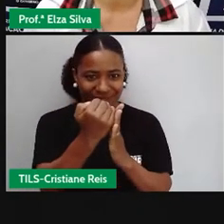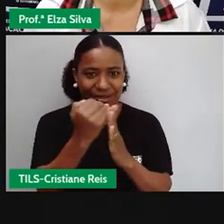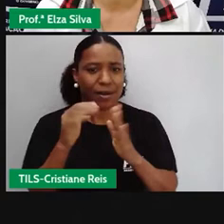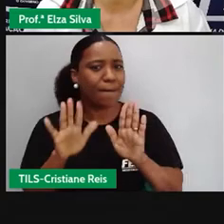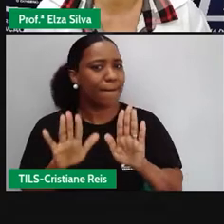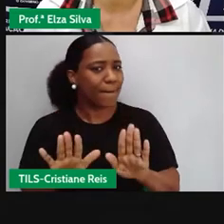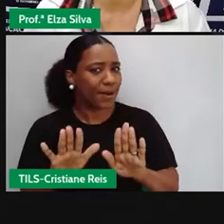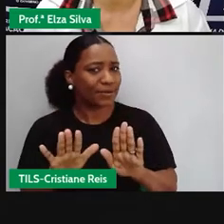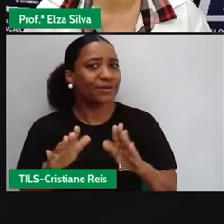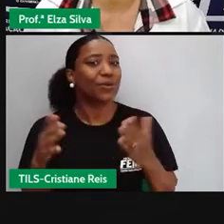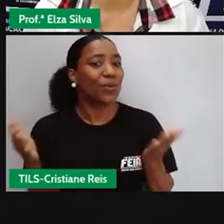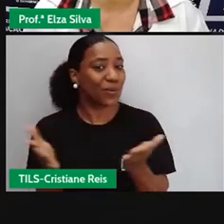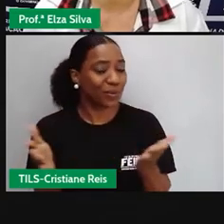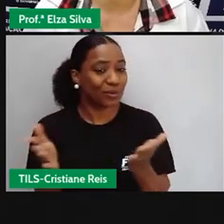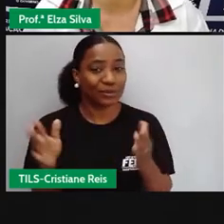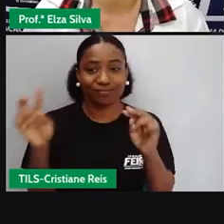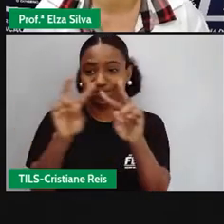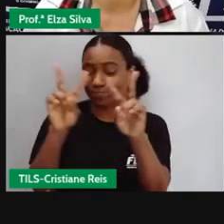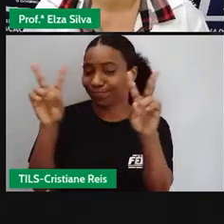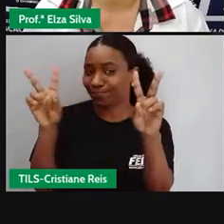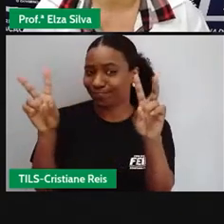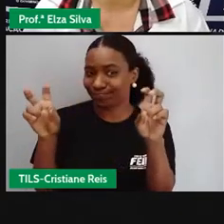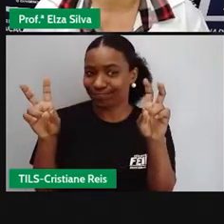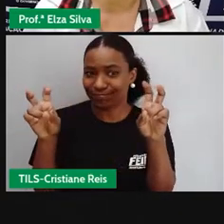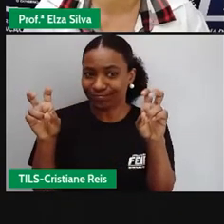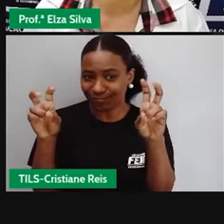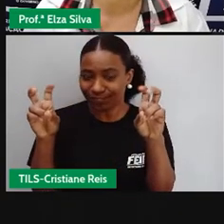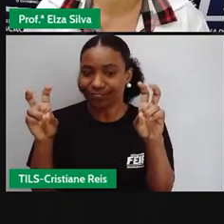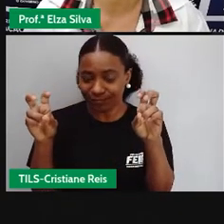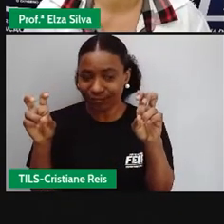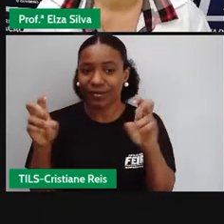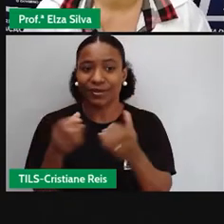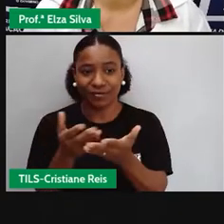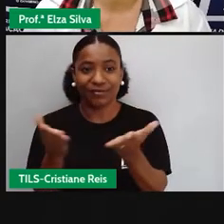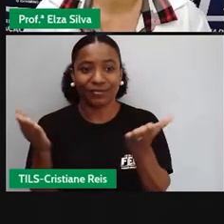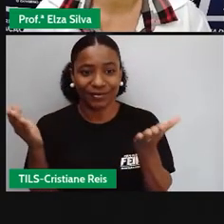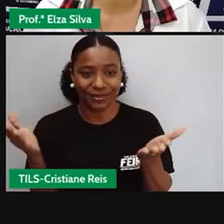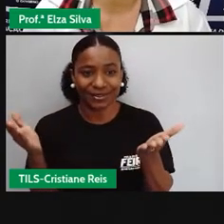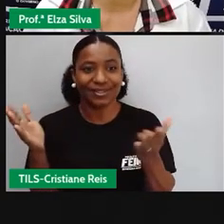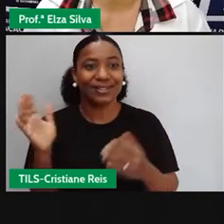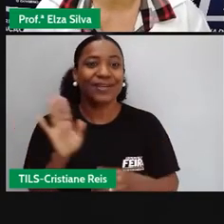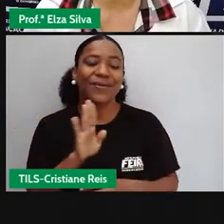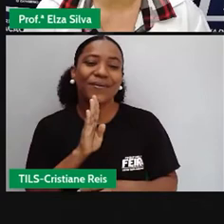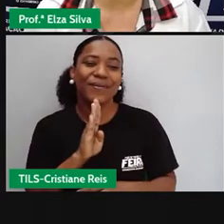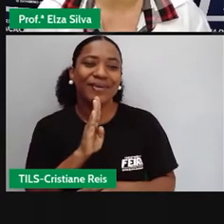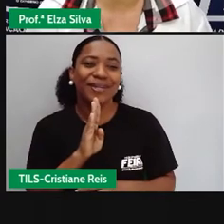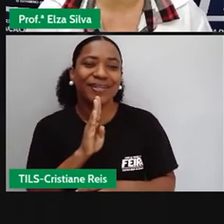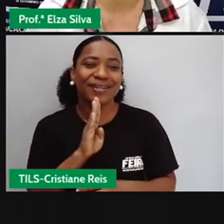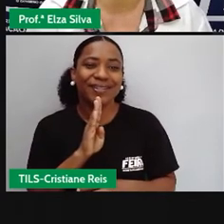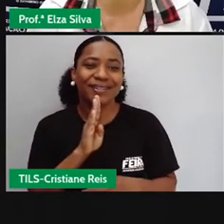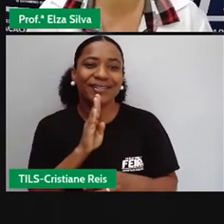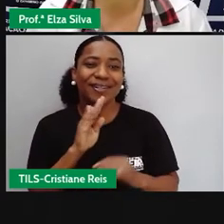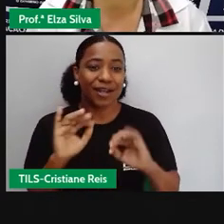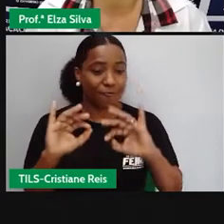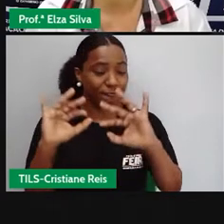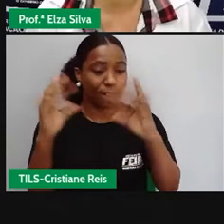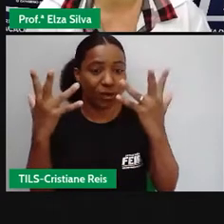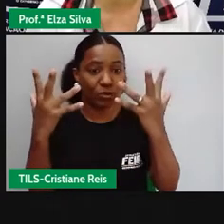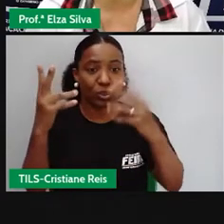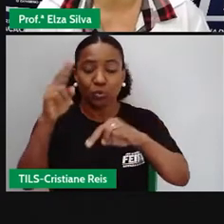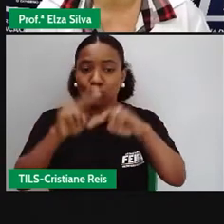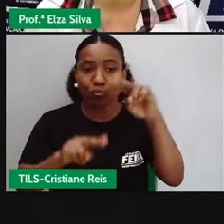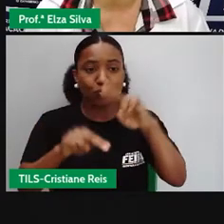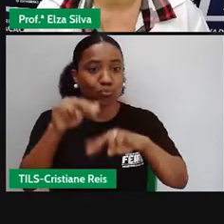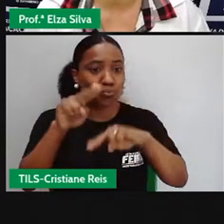hoje, relativo a temas do cotidiano dos estudantes, que está relacionado à celebração